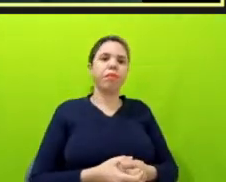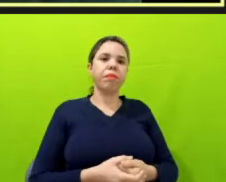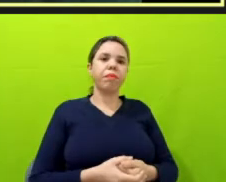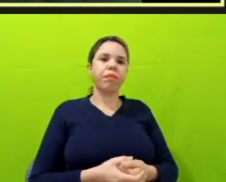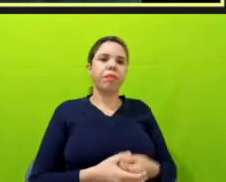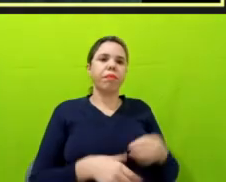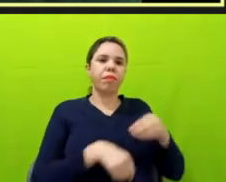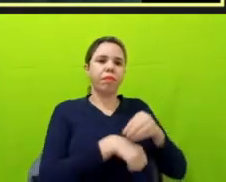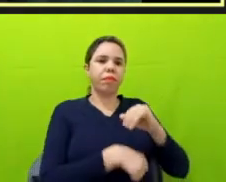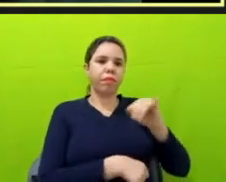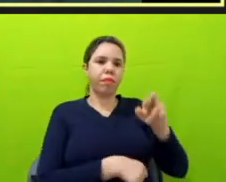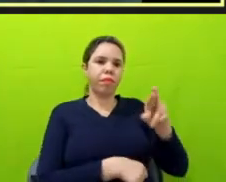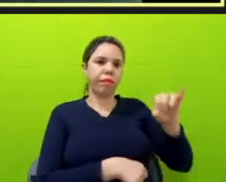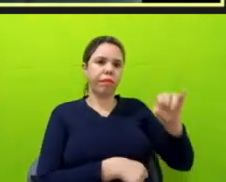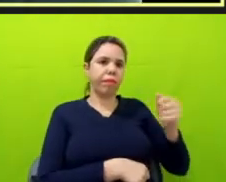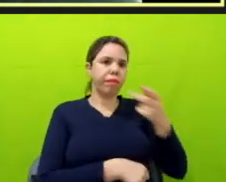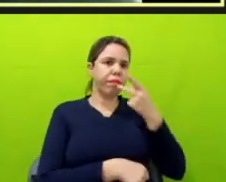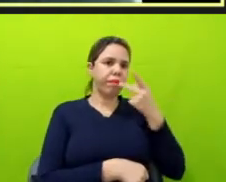você.